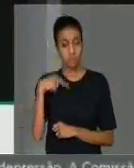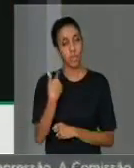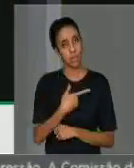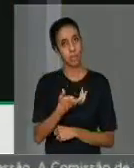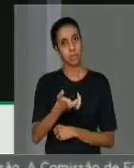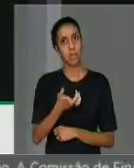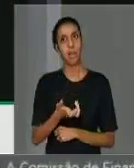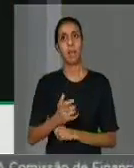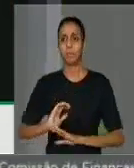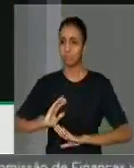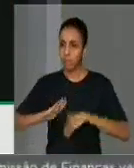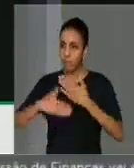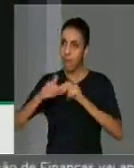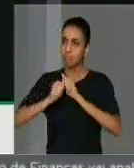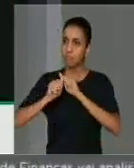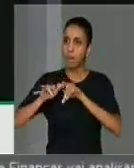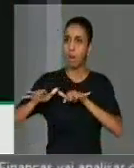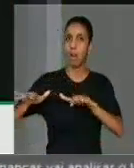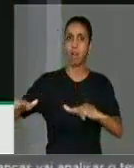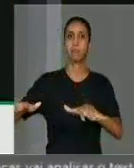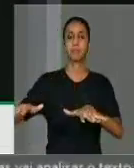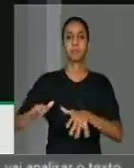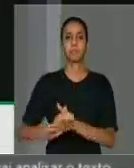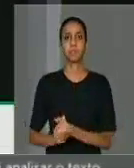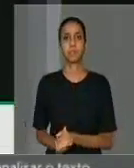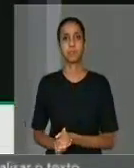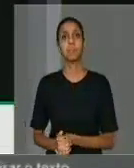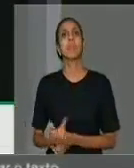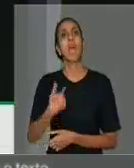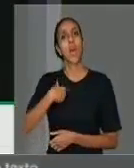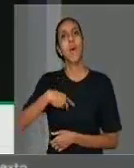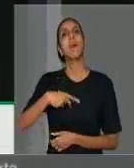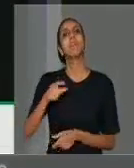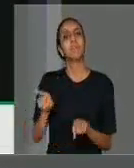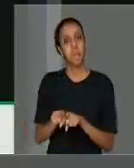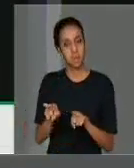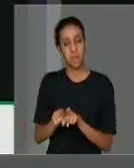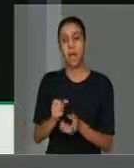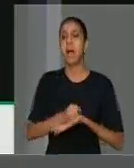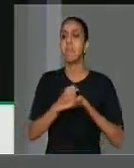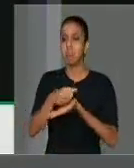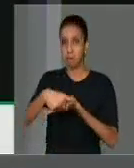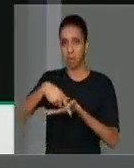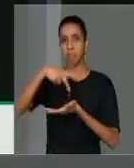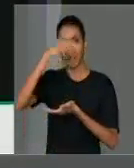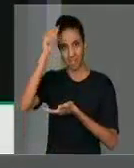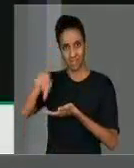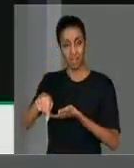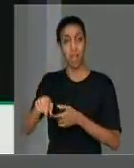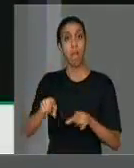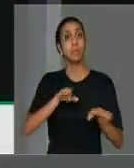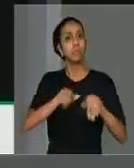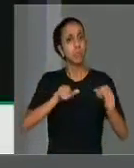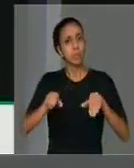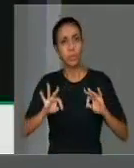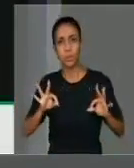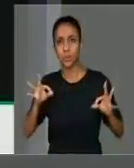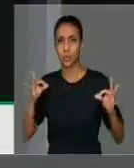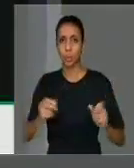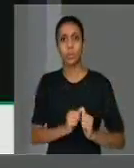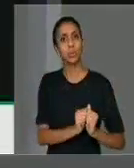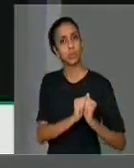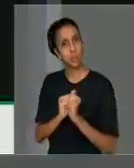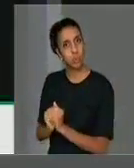crescer ainda mais. Eu sou um dos padrinhos da causa e quero convidar a todos para, junto